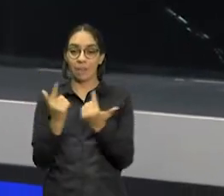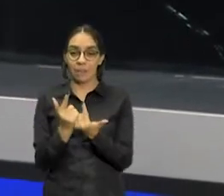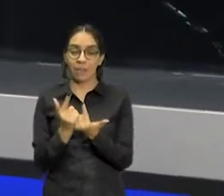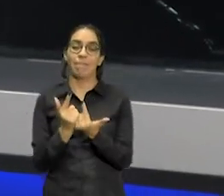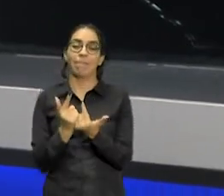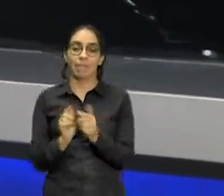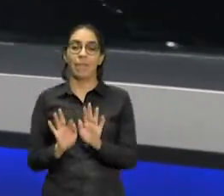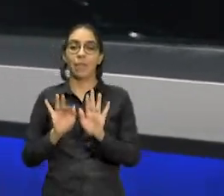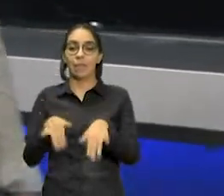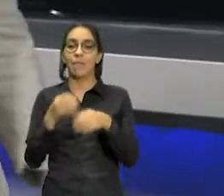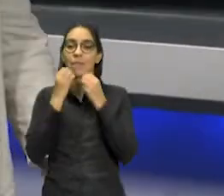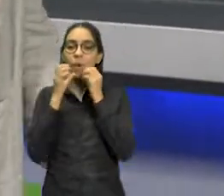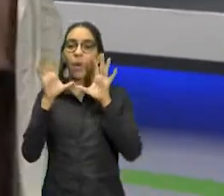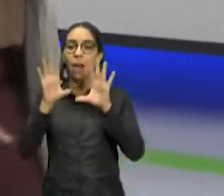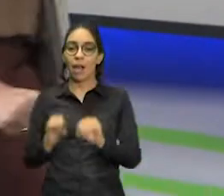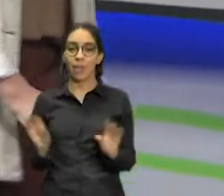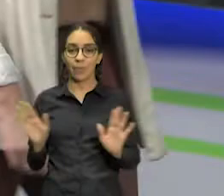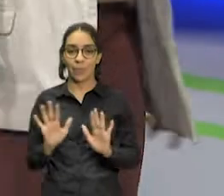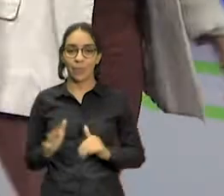Até amanhã.